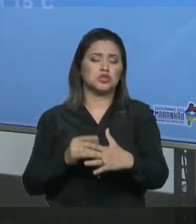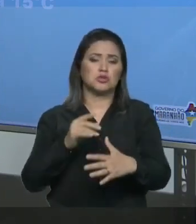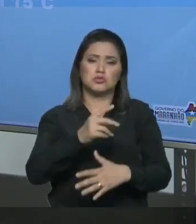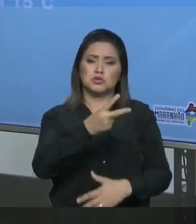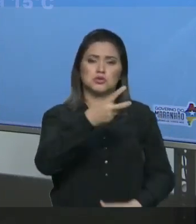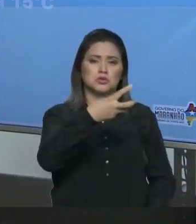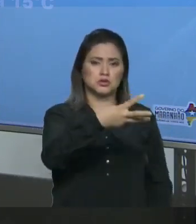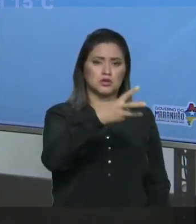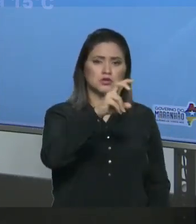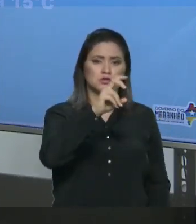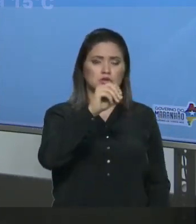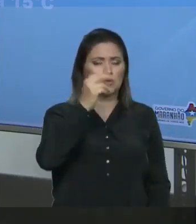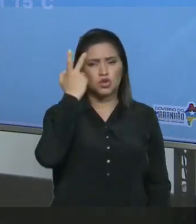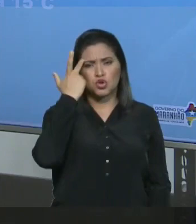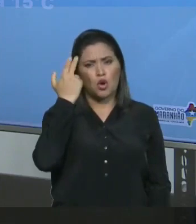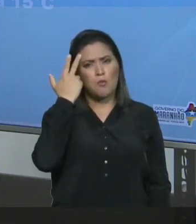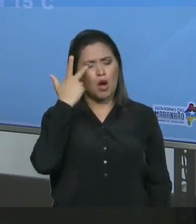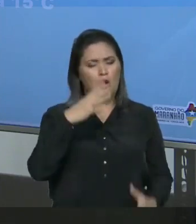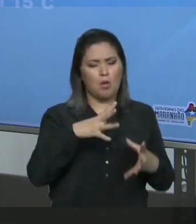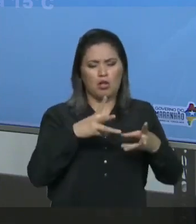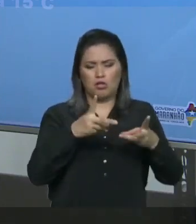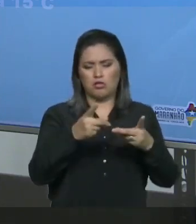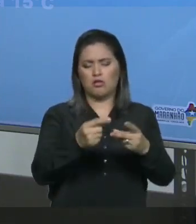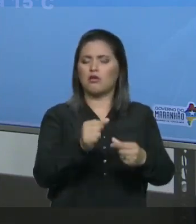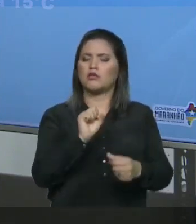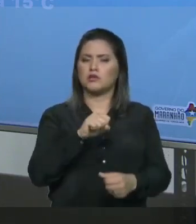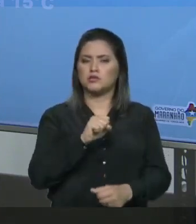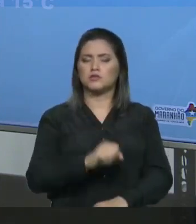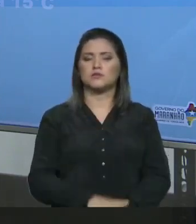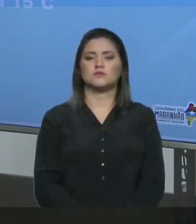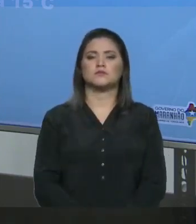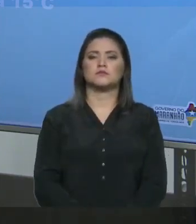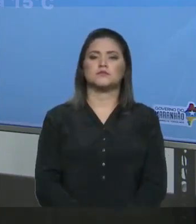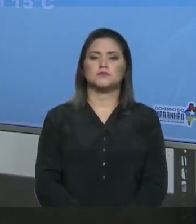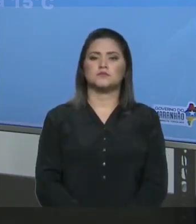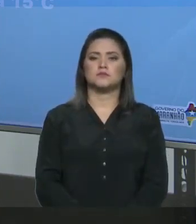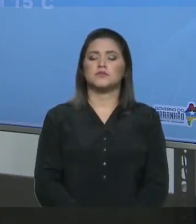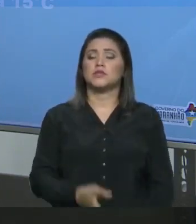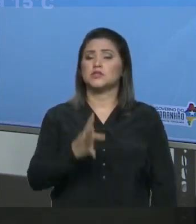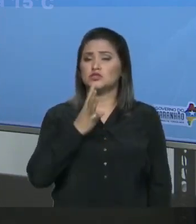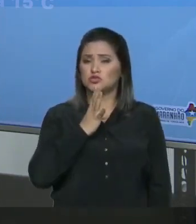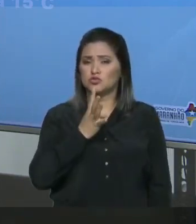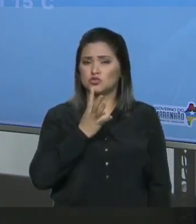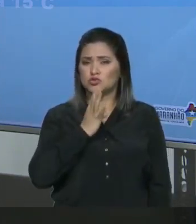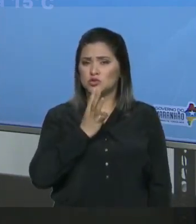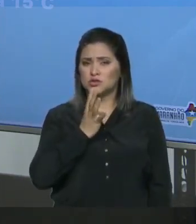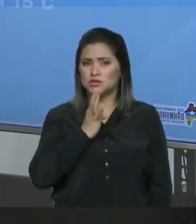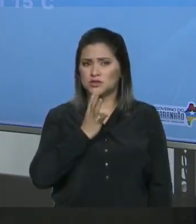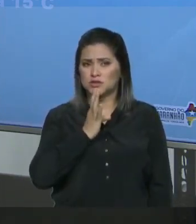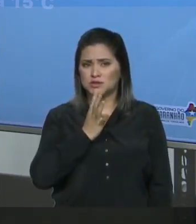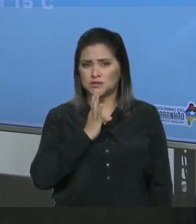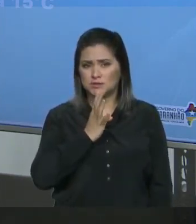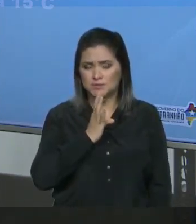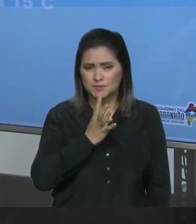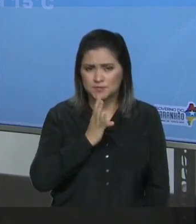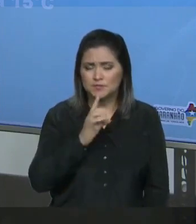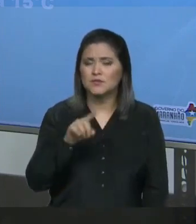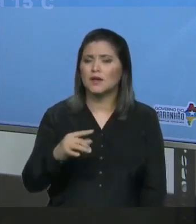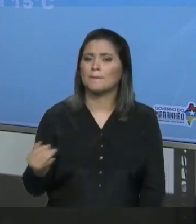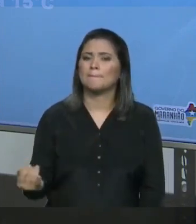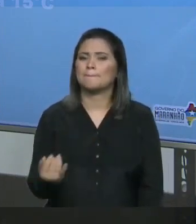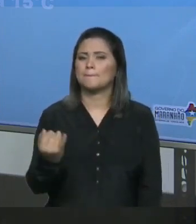Ok? Tudo bem? Então Esse conhecimento Do coeficiente de solubilidade É